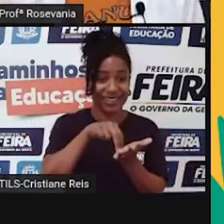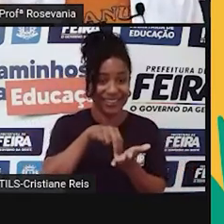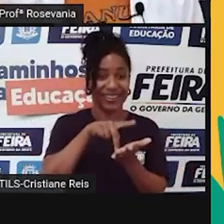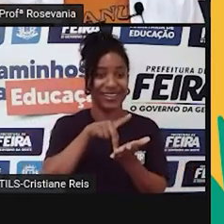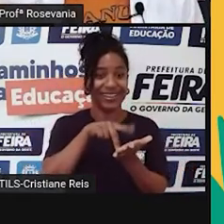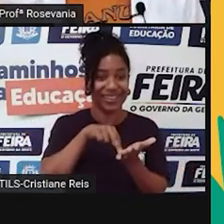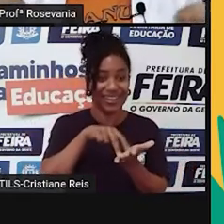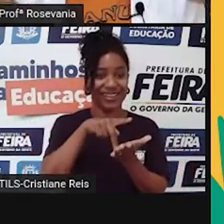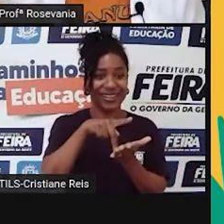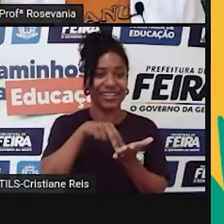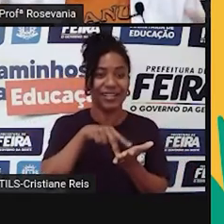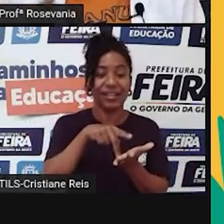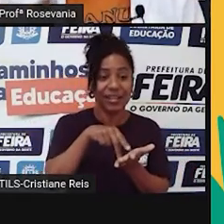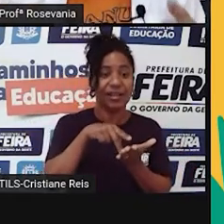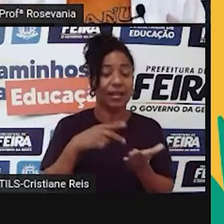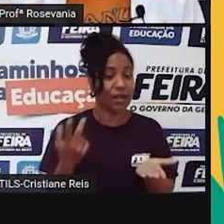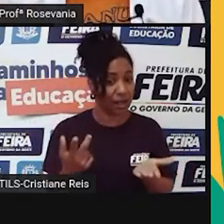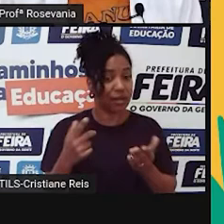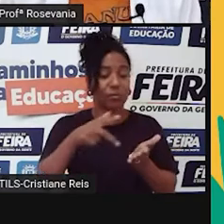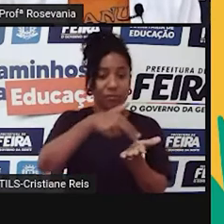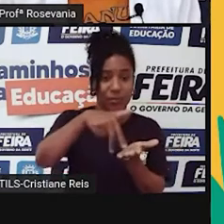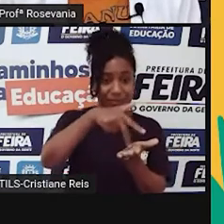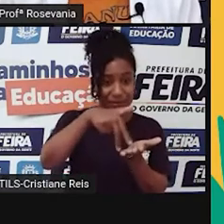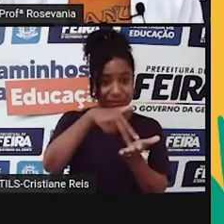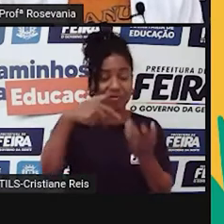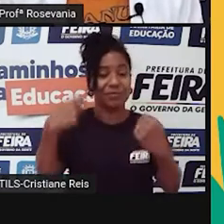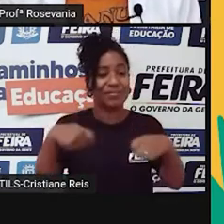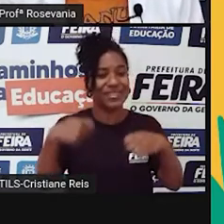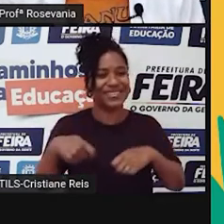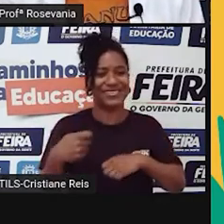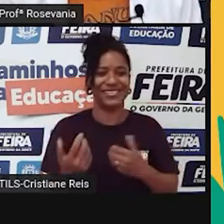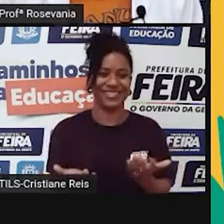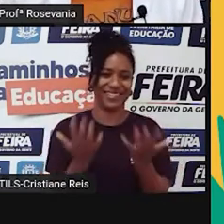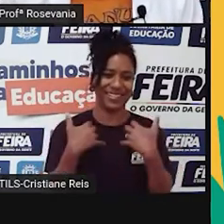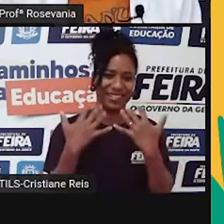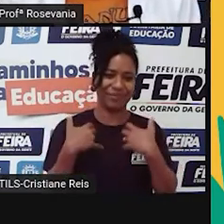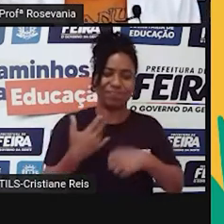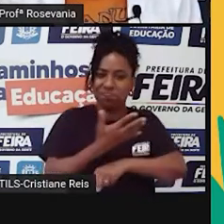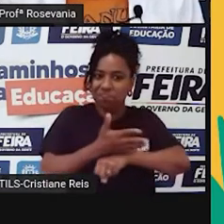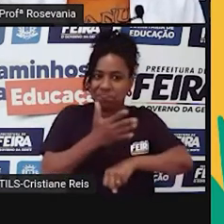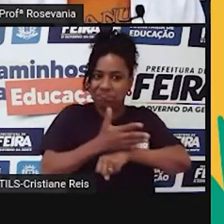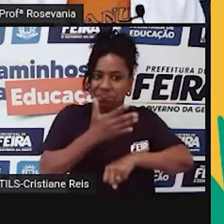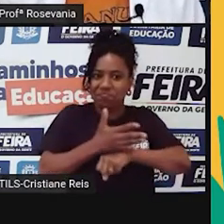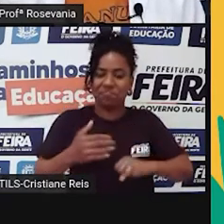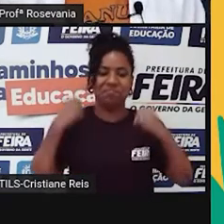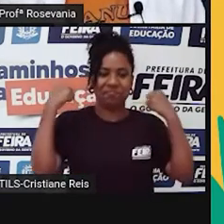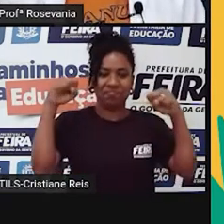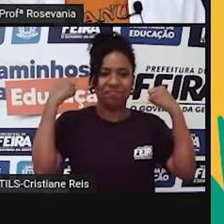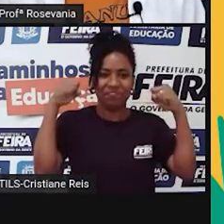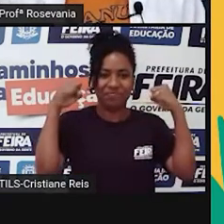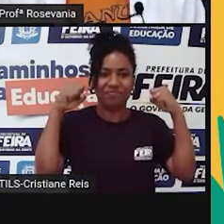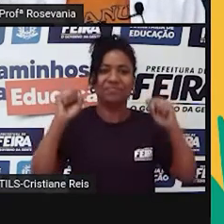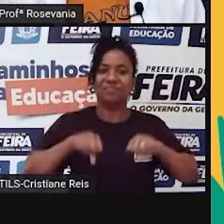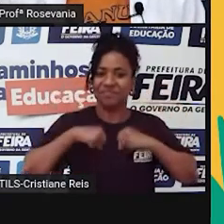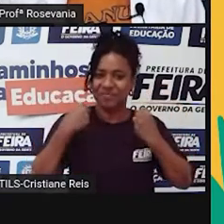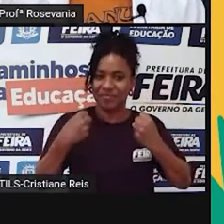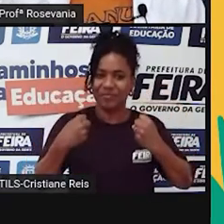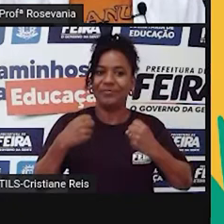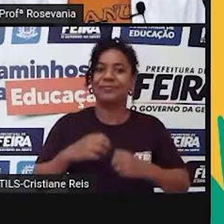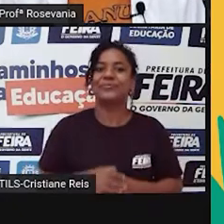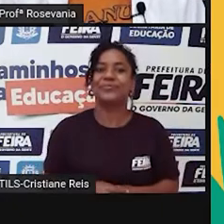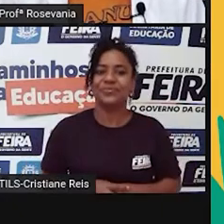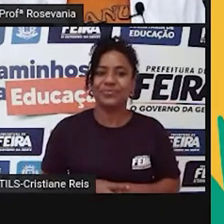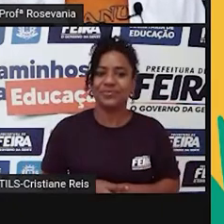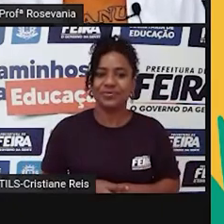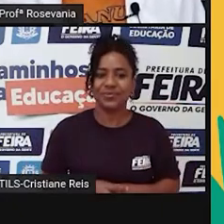é uma dança, assim, que precisa de muito preparo físico até, né, para poder fazer. A gente tem também no Nordeste